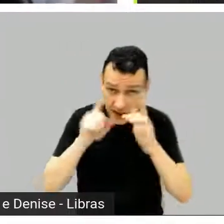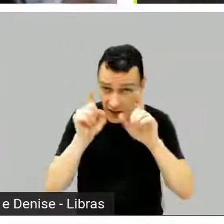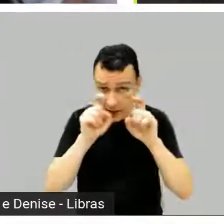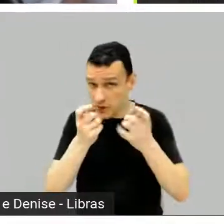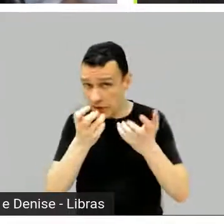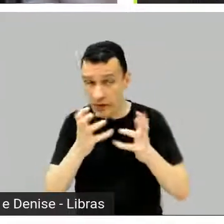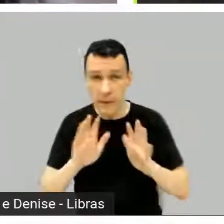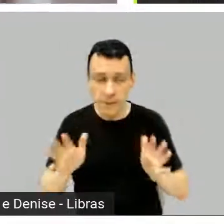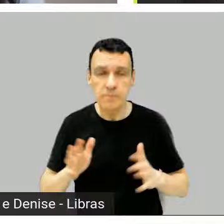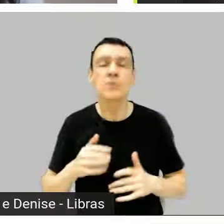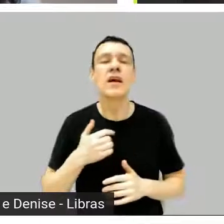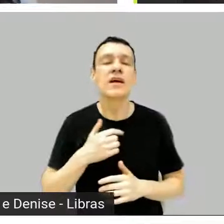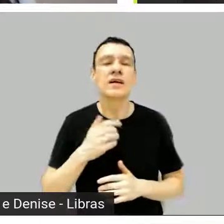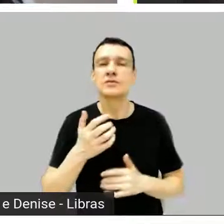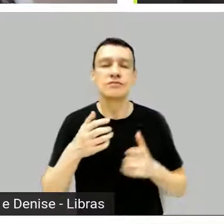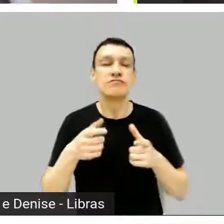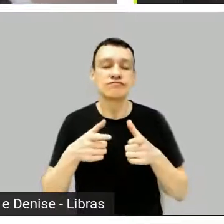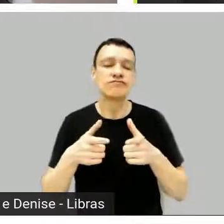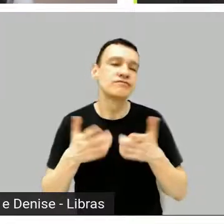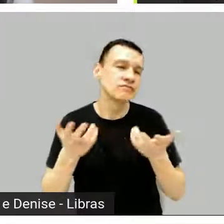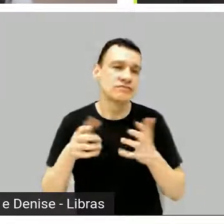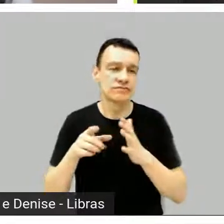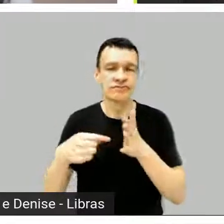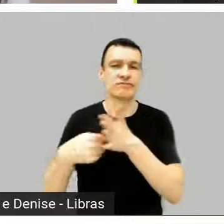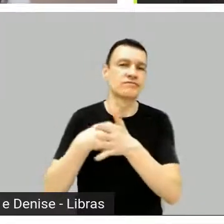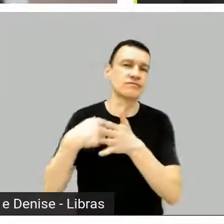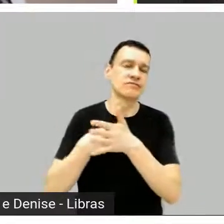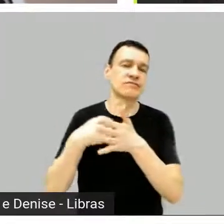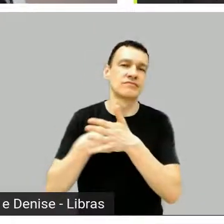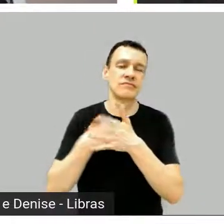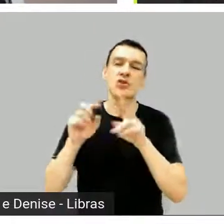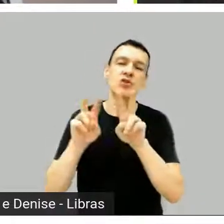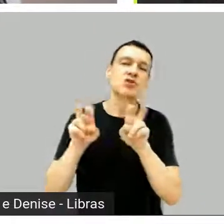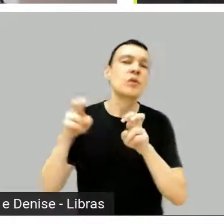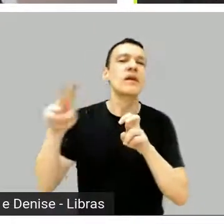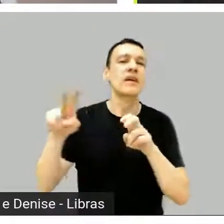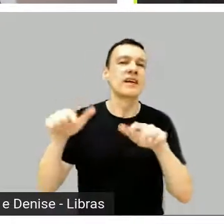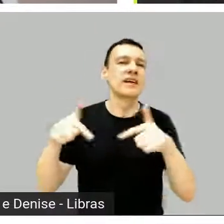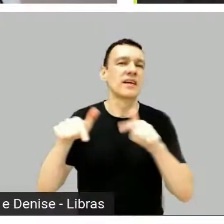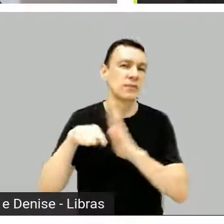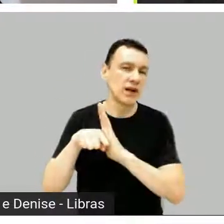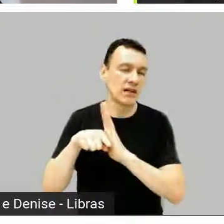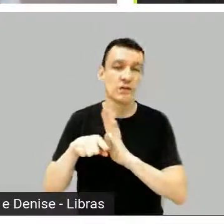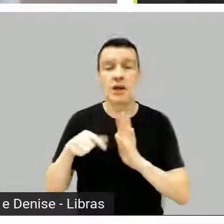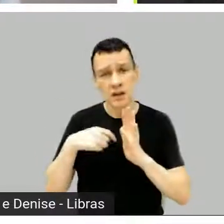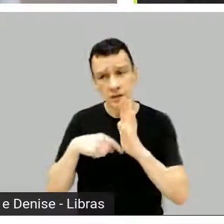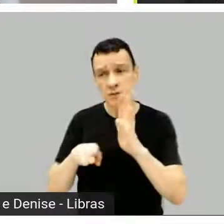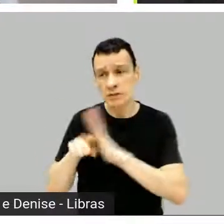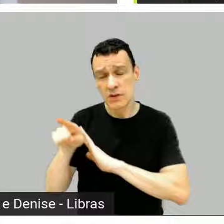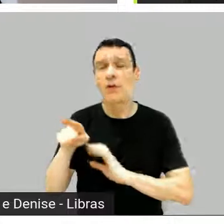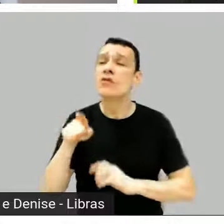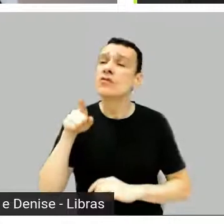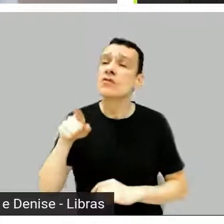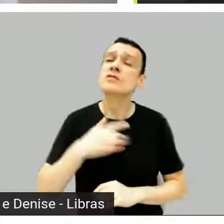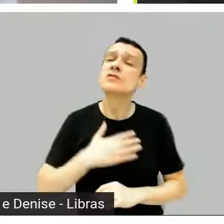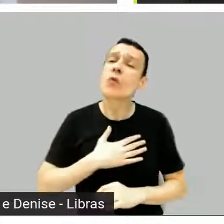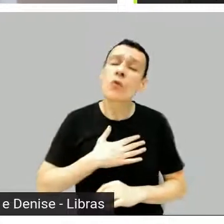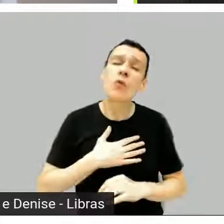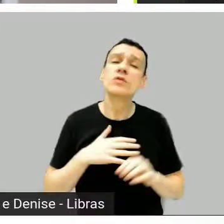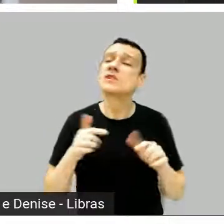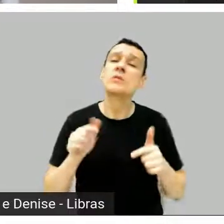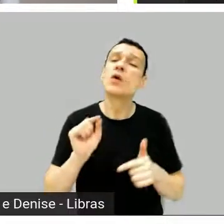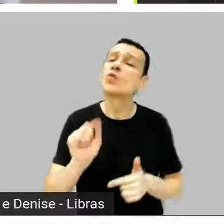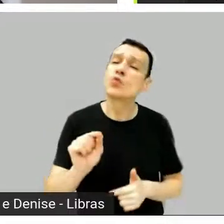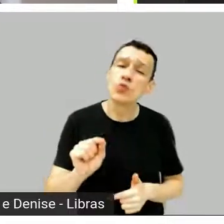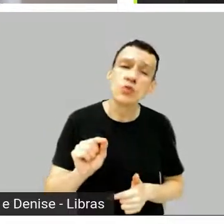Falam assim, cara, o que você gosta de fazer? O que você gosta? Sabe, se você... Esses dias... Quando que foi? Segunda-feira, eu escutei